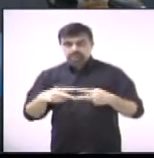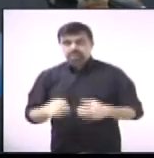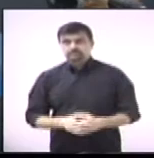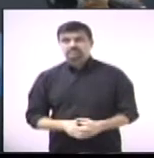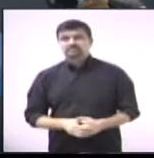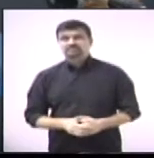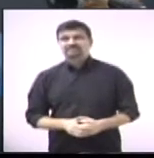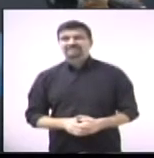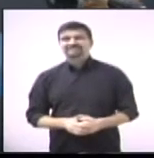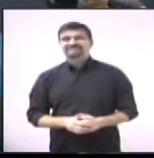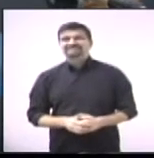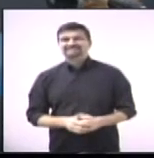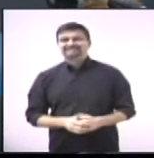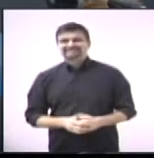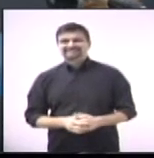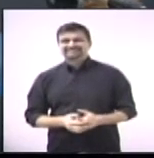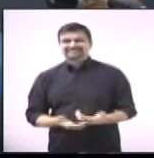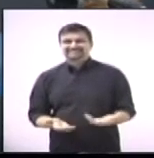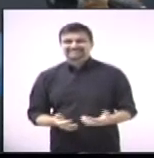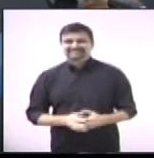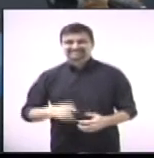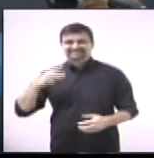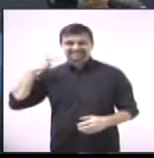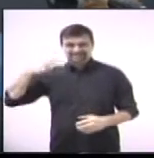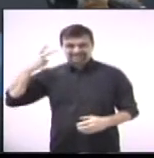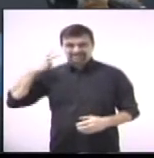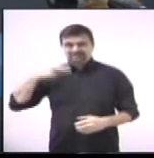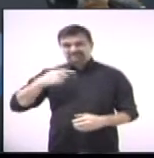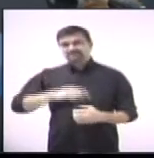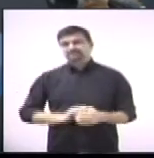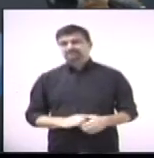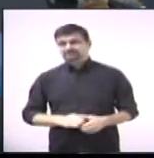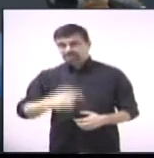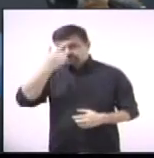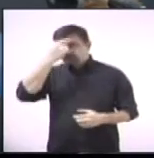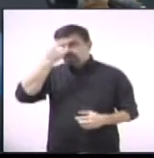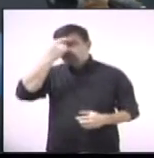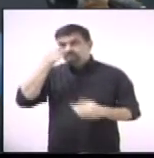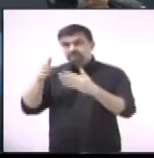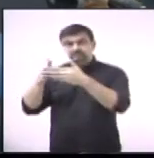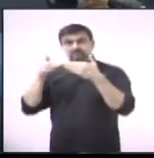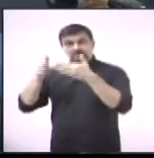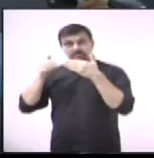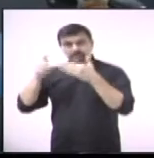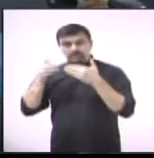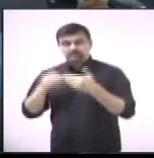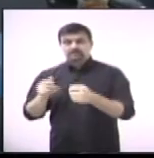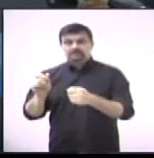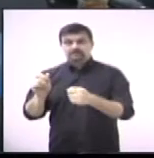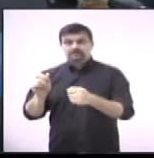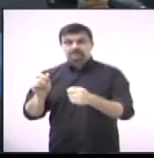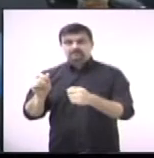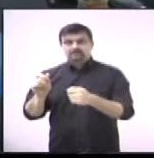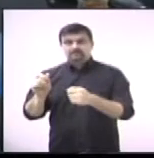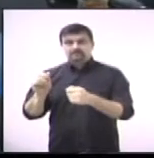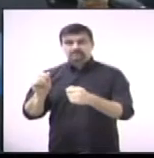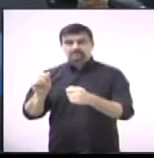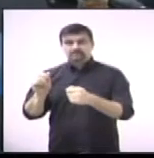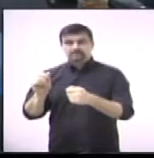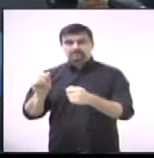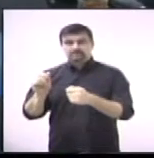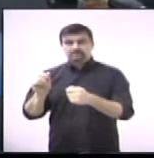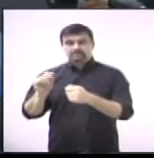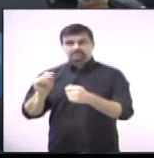354 do vereador Dilcinho Rodrigues sugere ao executivo a manutenção da estrada